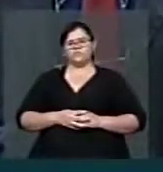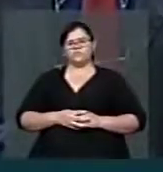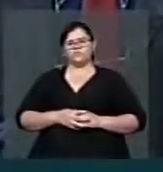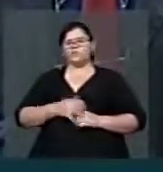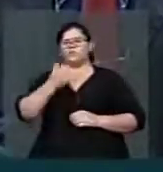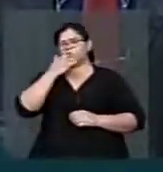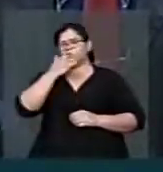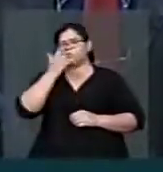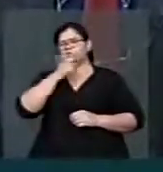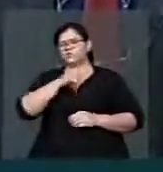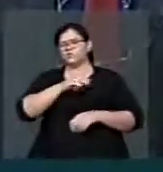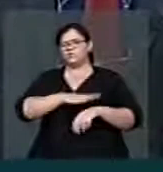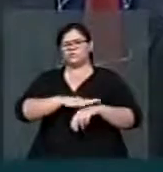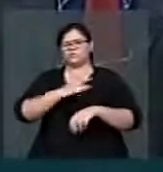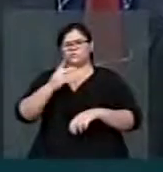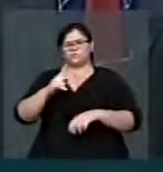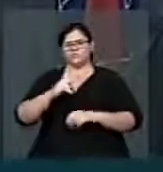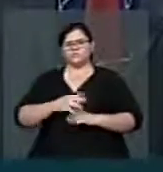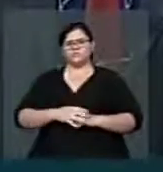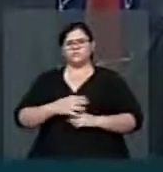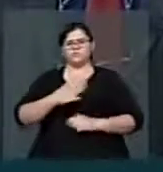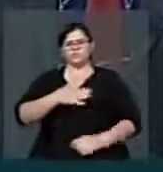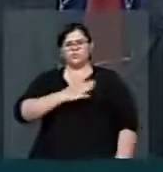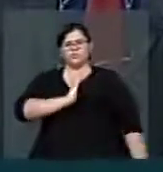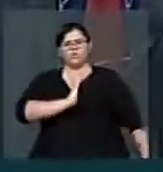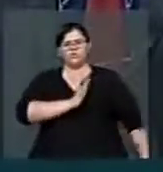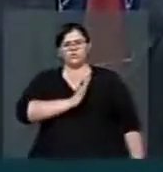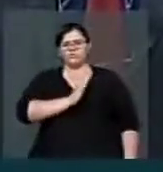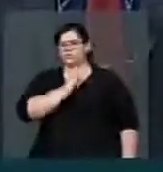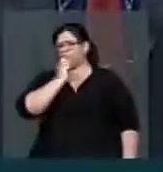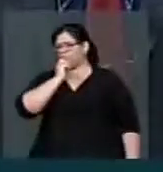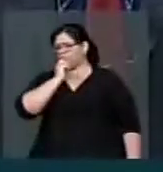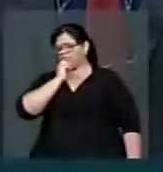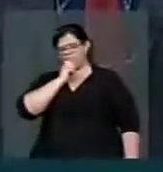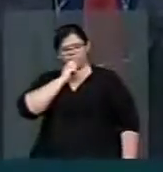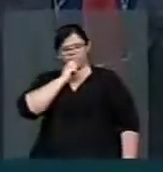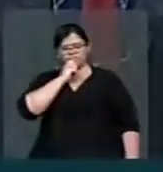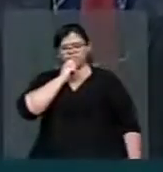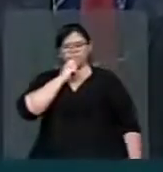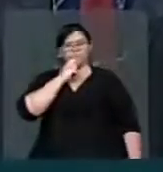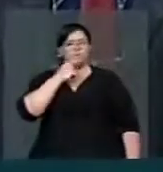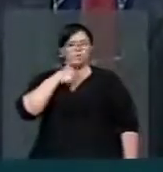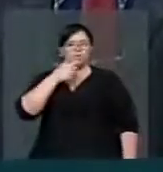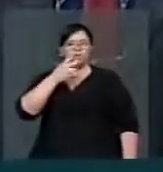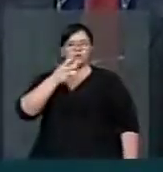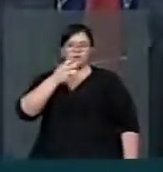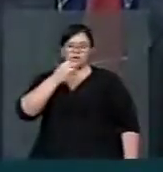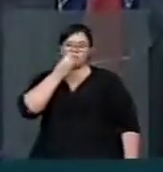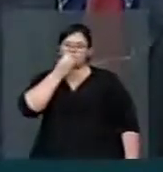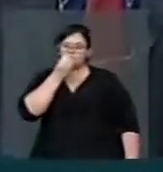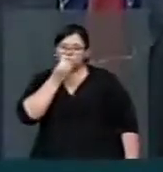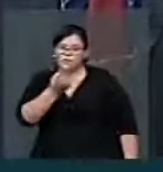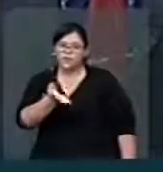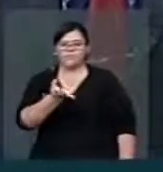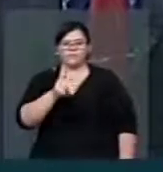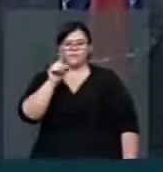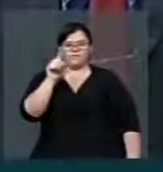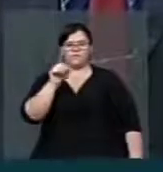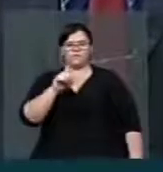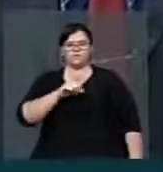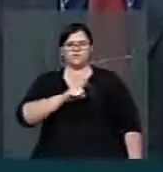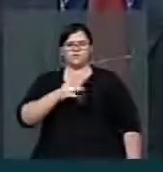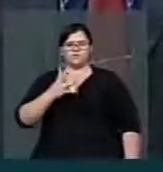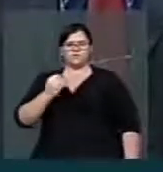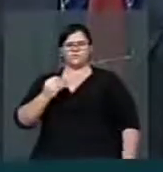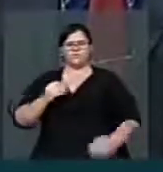tempo falando sobre o registro. No meu coração não está superado, porque eu quero realçar que vossa excelência tem muito